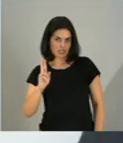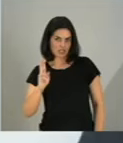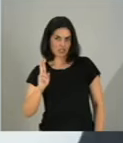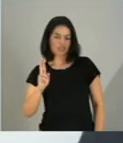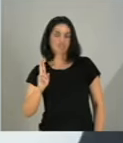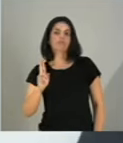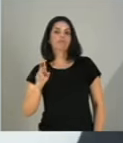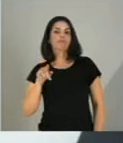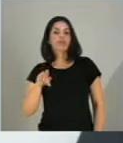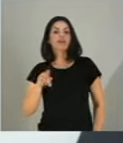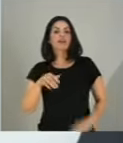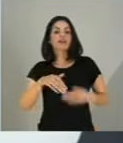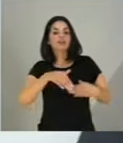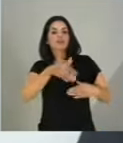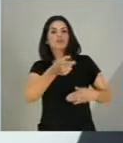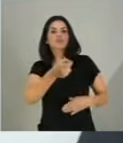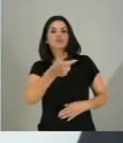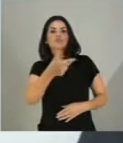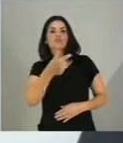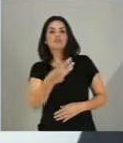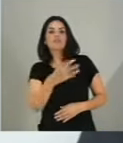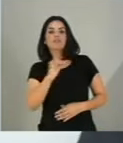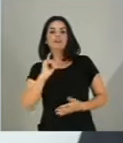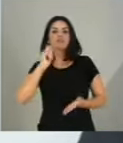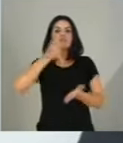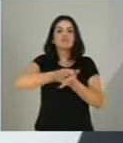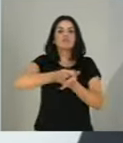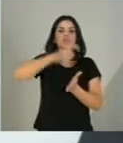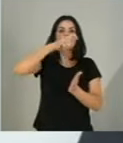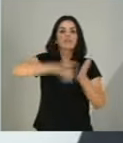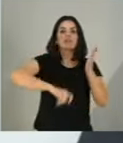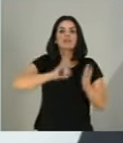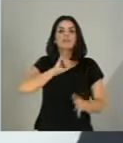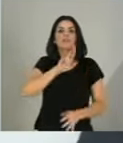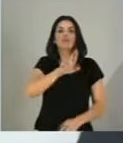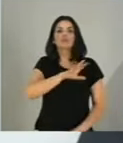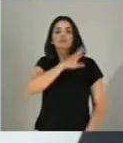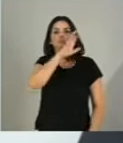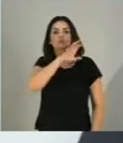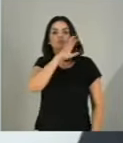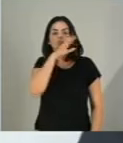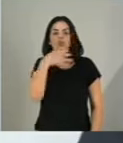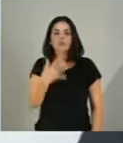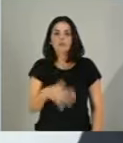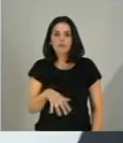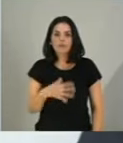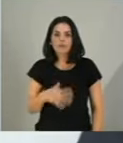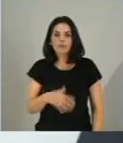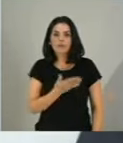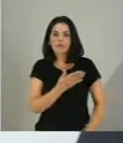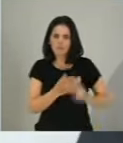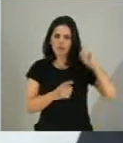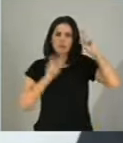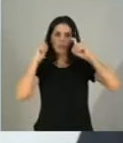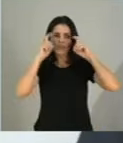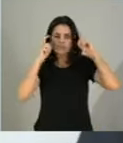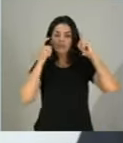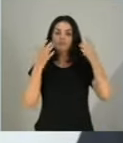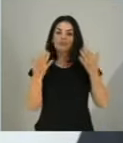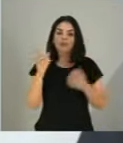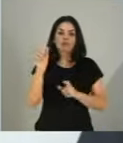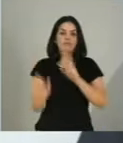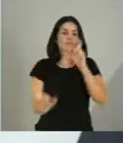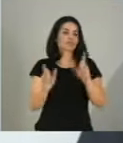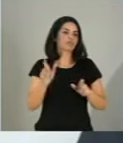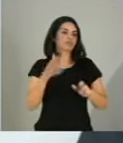preocupações, vai ter que pagar imposto de renda pessoa física. O trabalhador terá